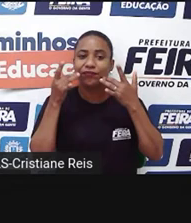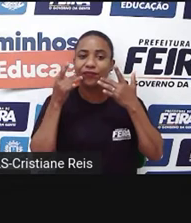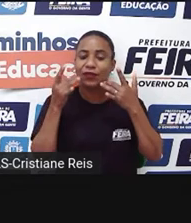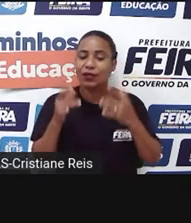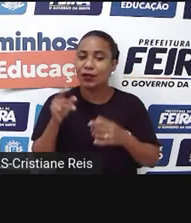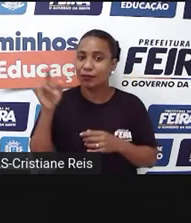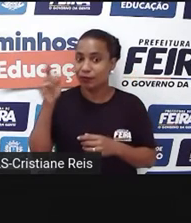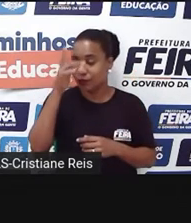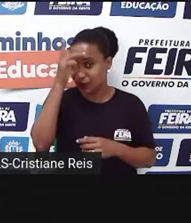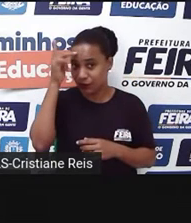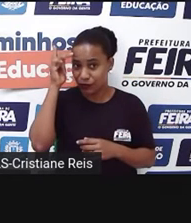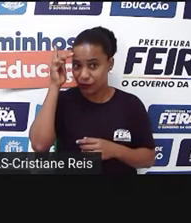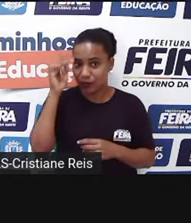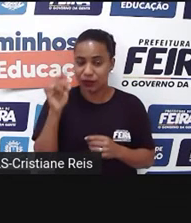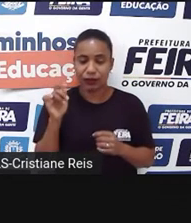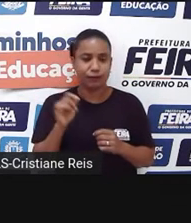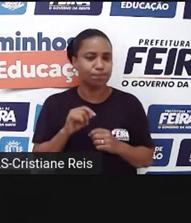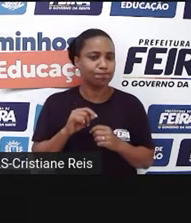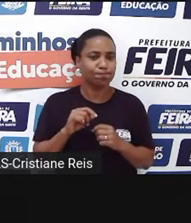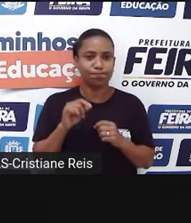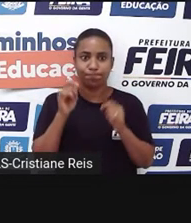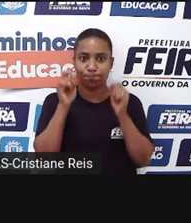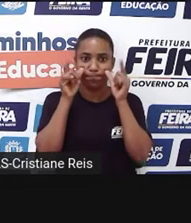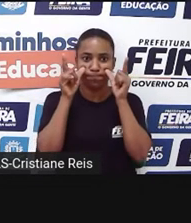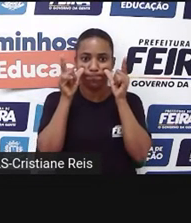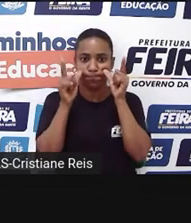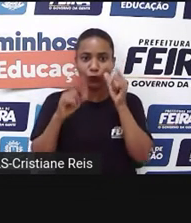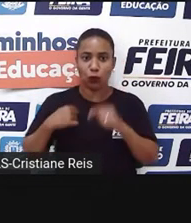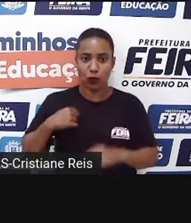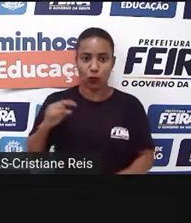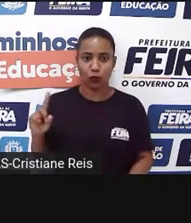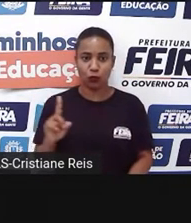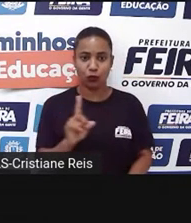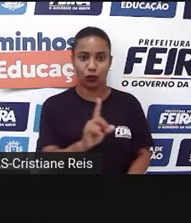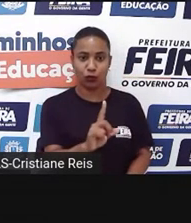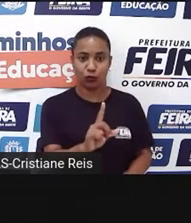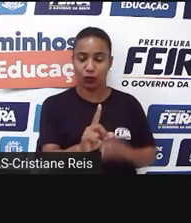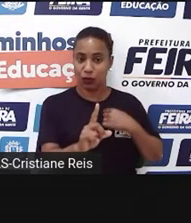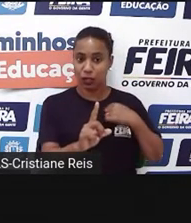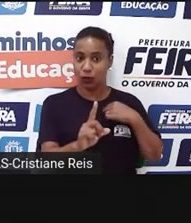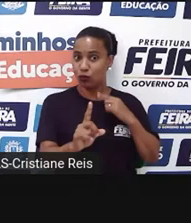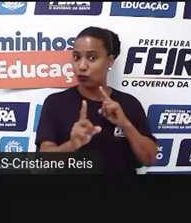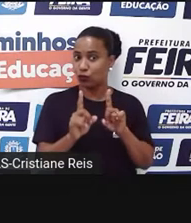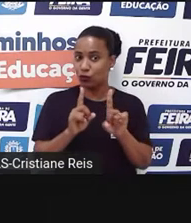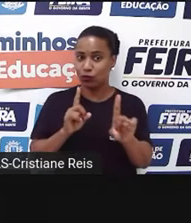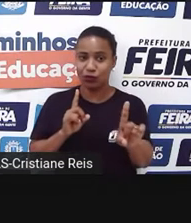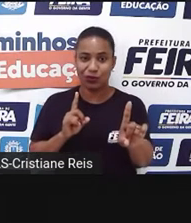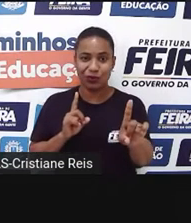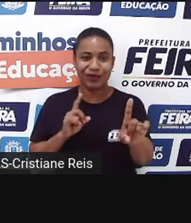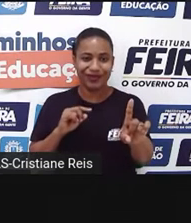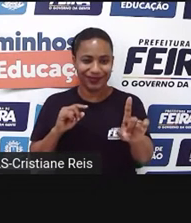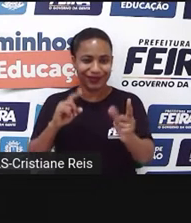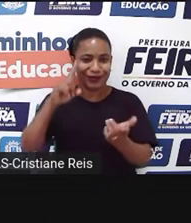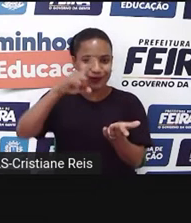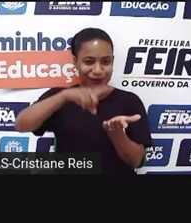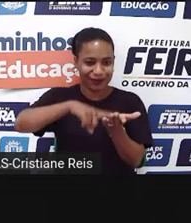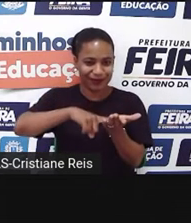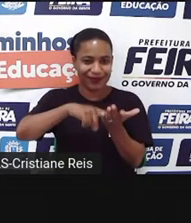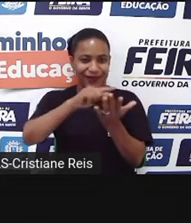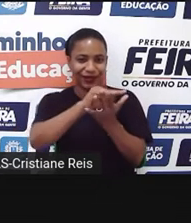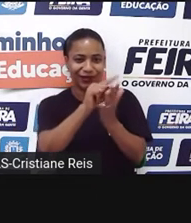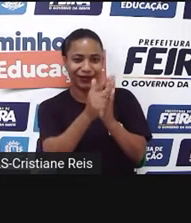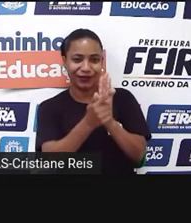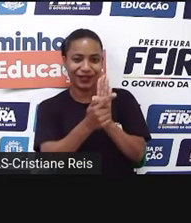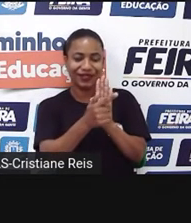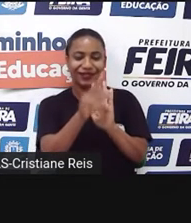naquele momento é preciso estar atento à rubrica, porque agora o fantasma entra. E logo depois vocês